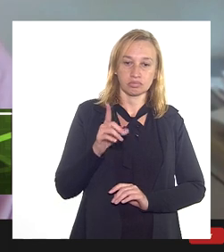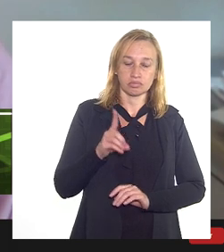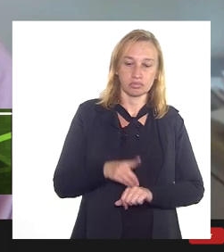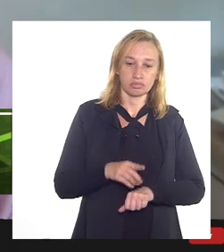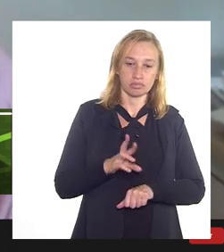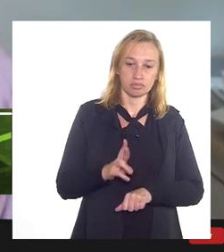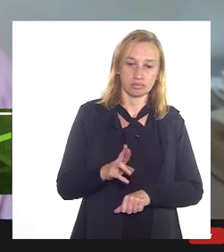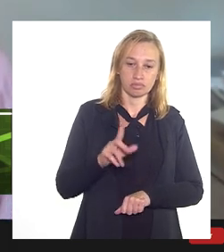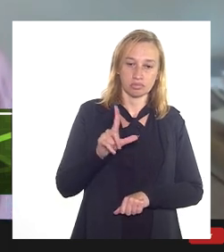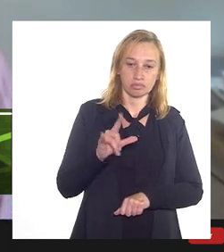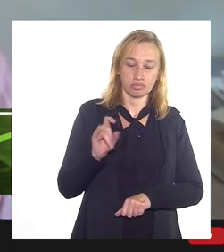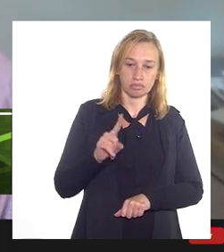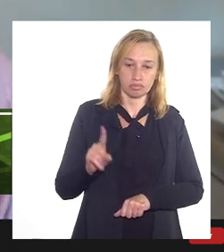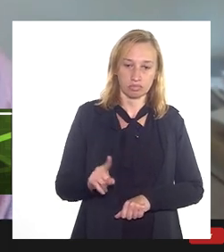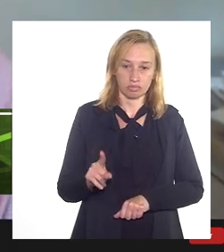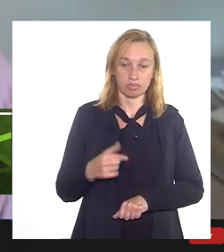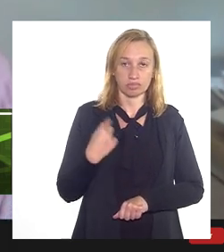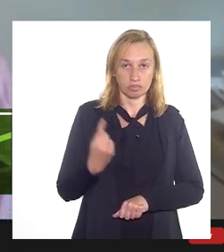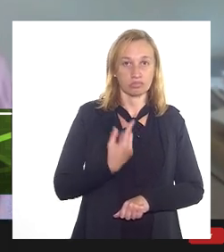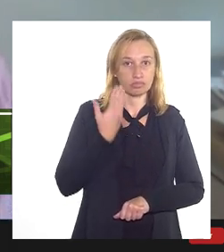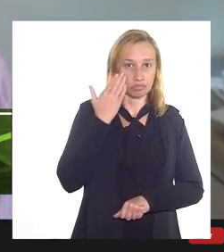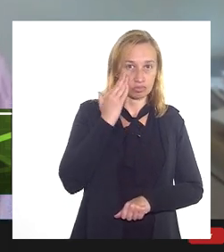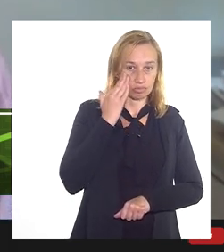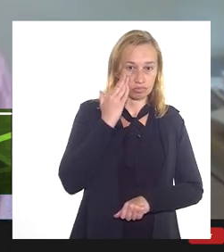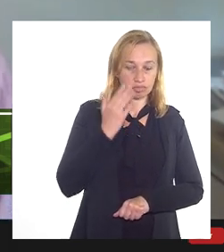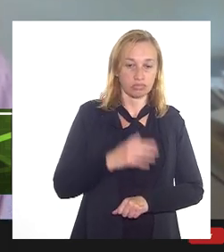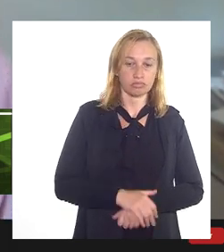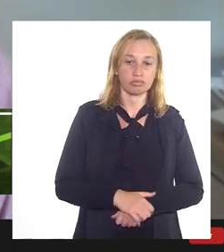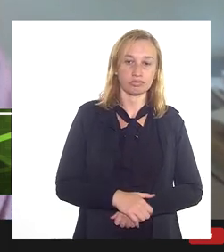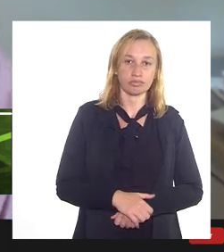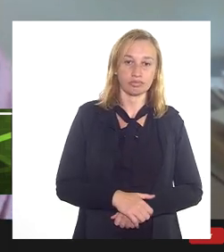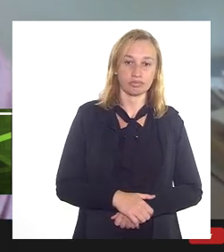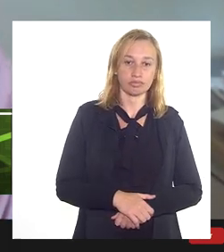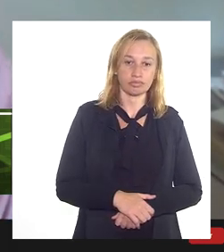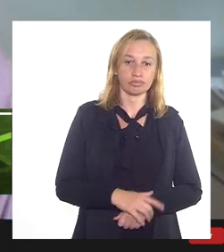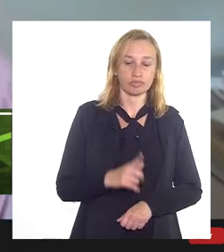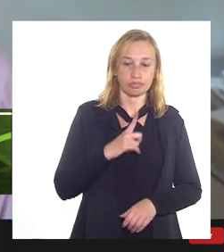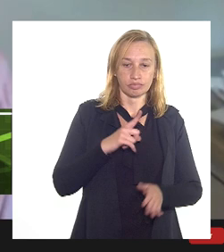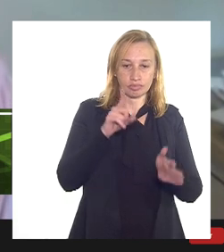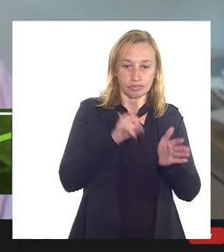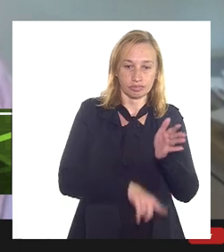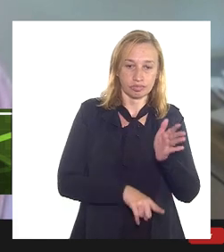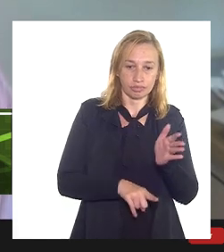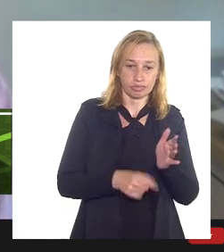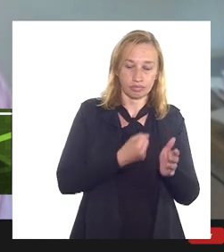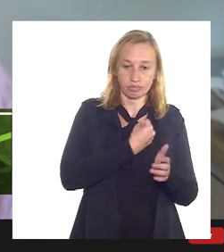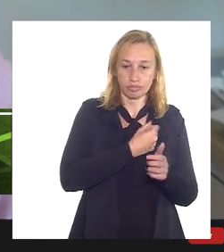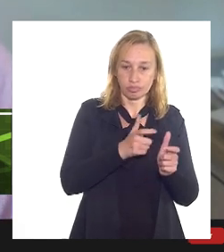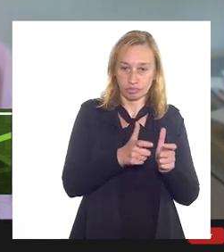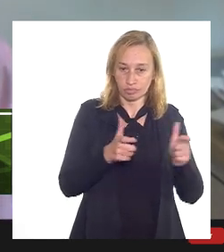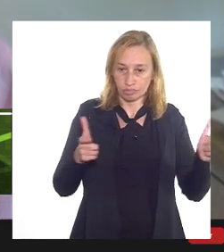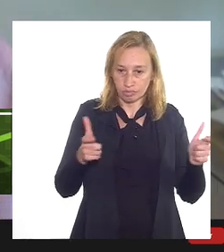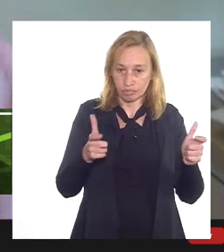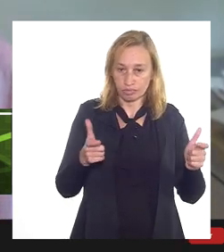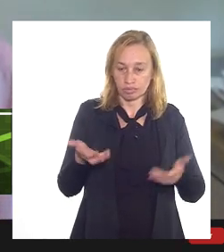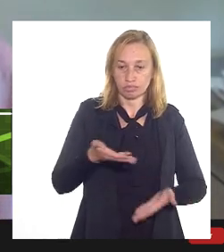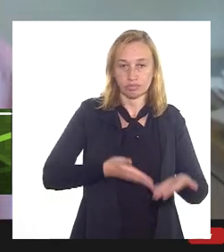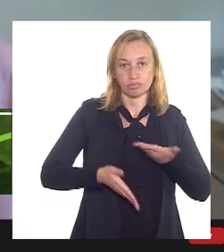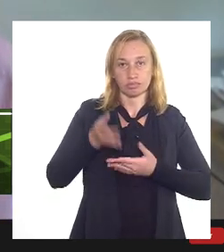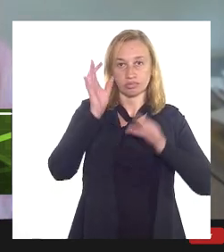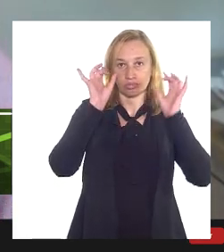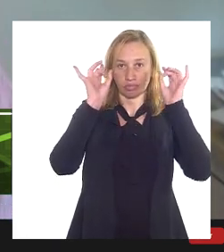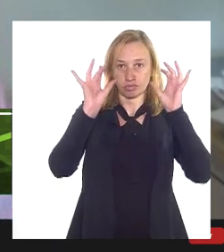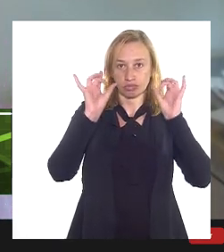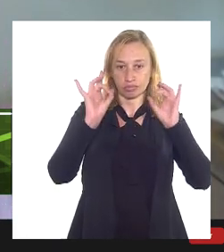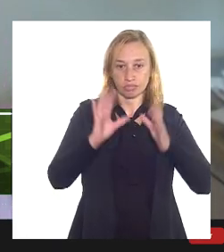Leibas. Porque entendemos que se há abatimento a maior em participação especial,